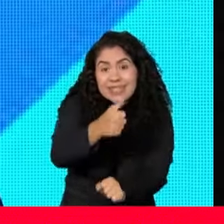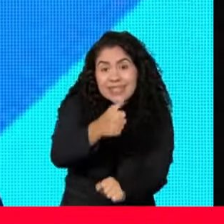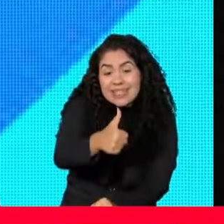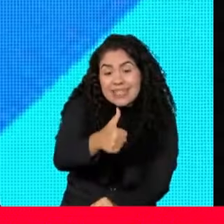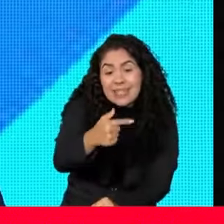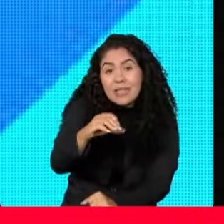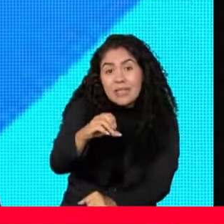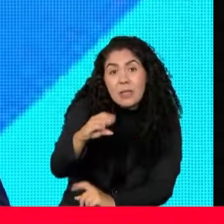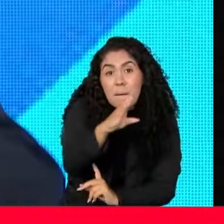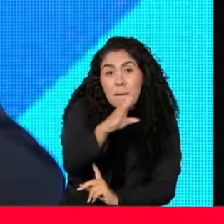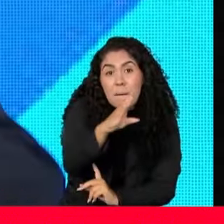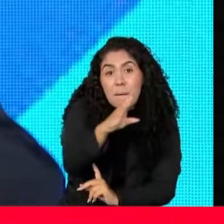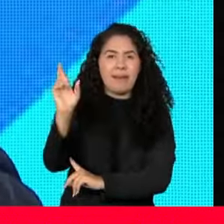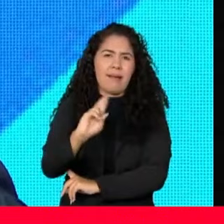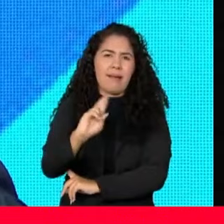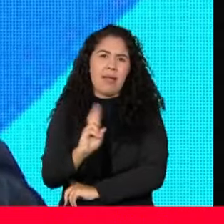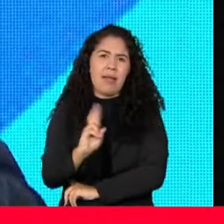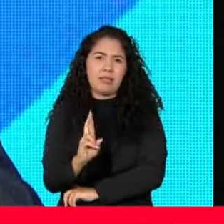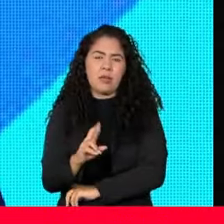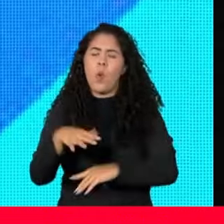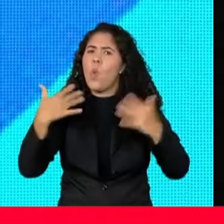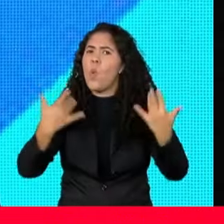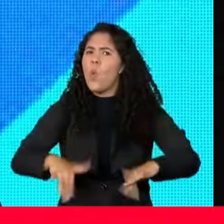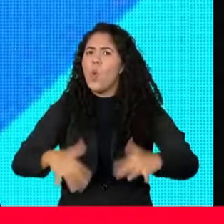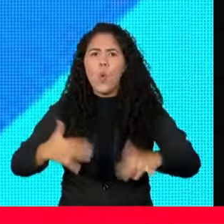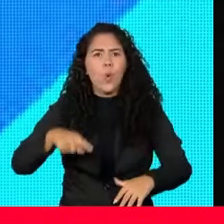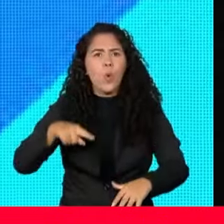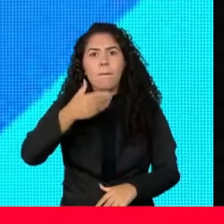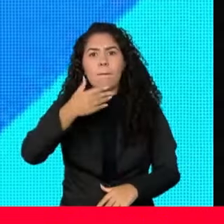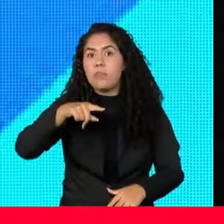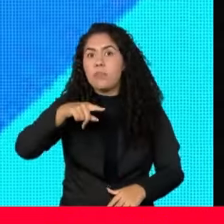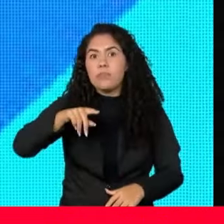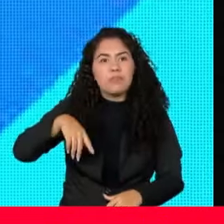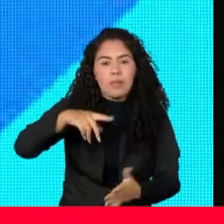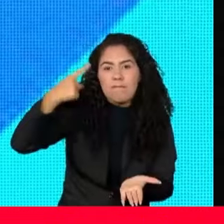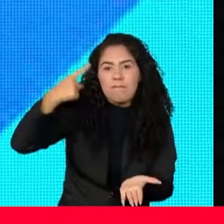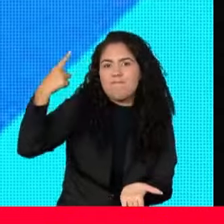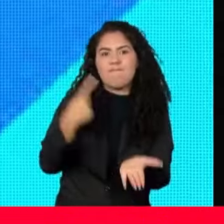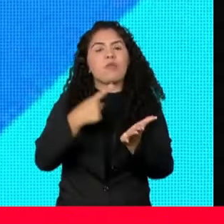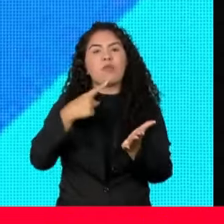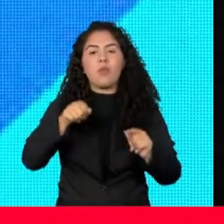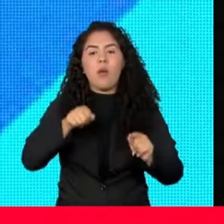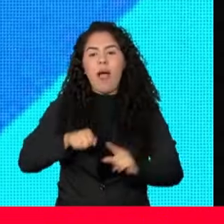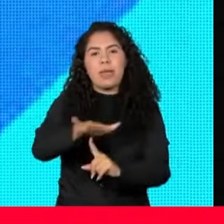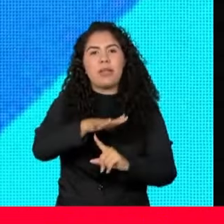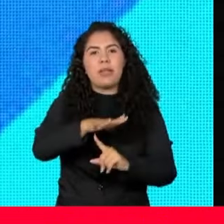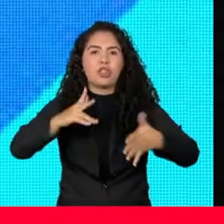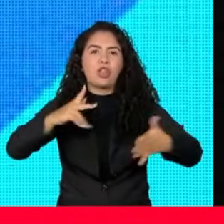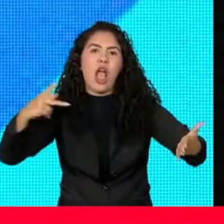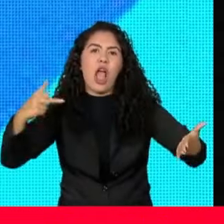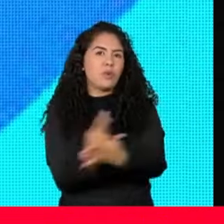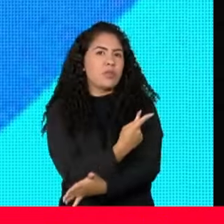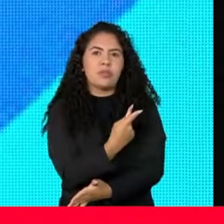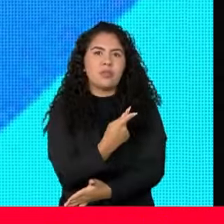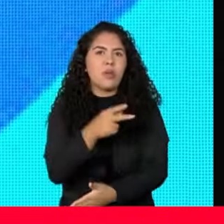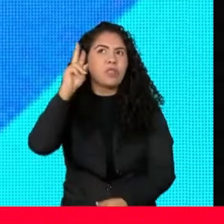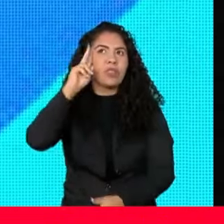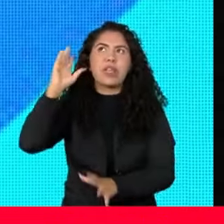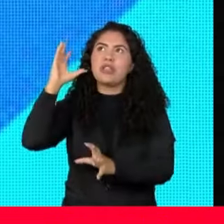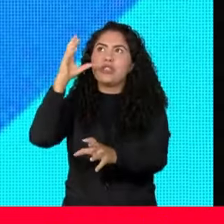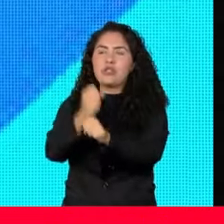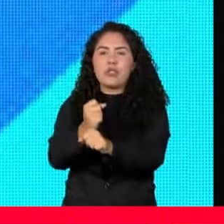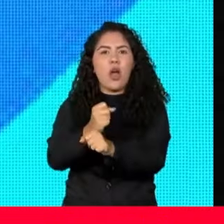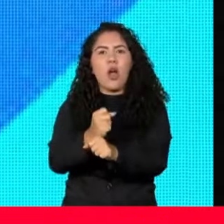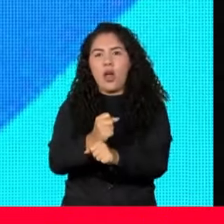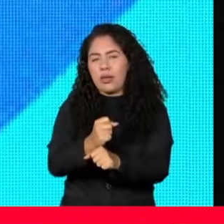reais, possivelmente o maior acordo de natureza ambiental já ocorrido em toda a história da